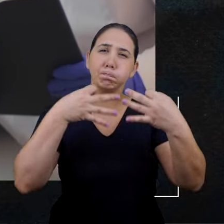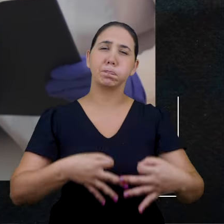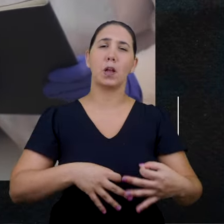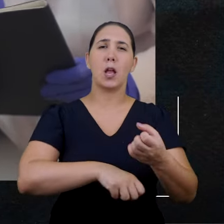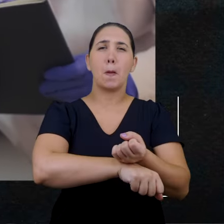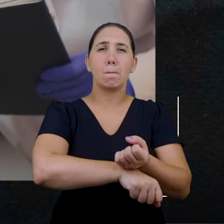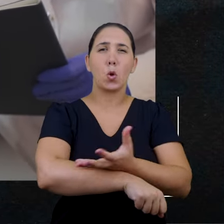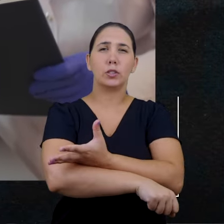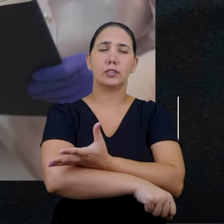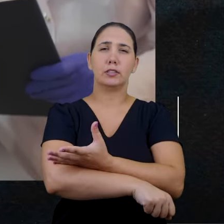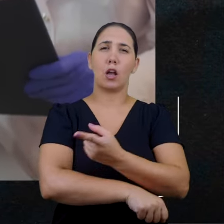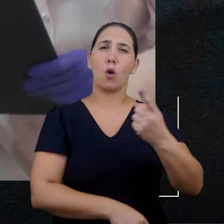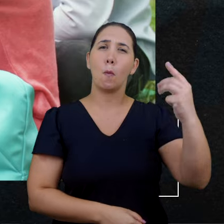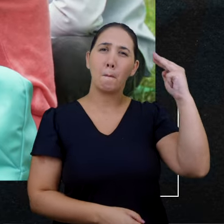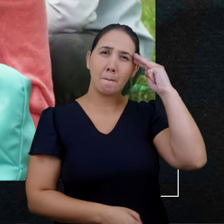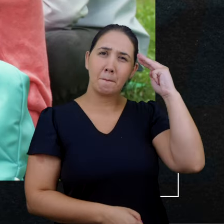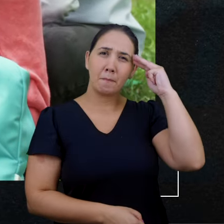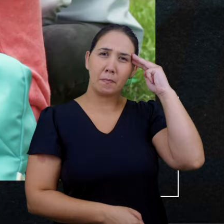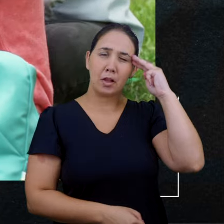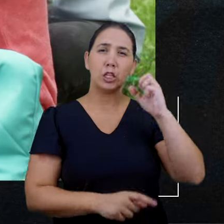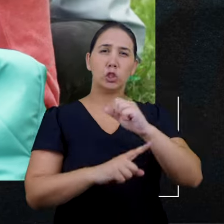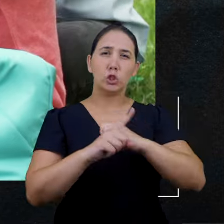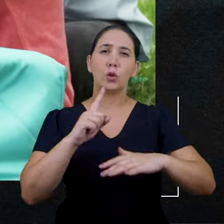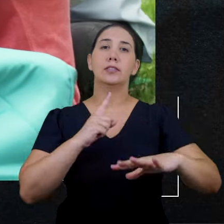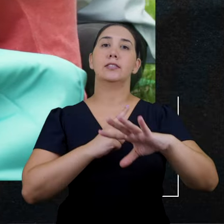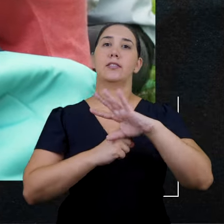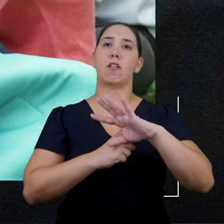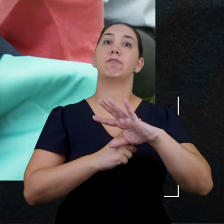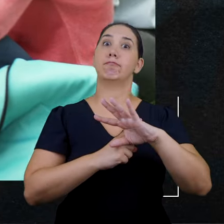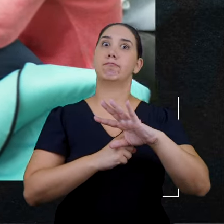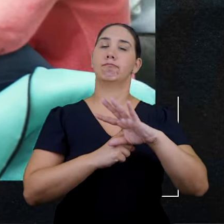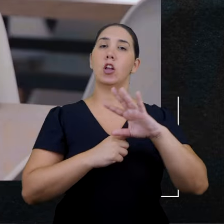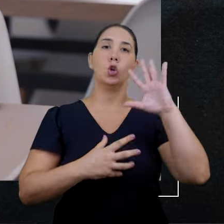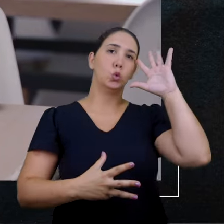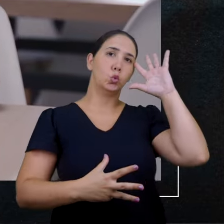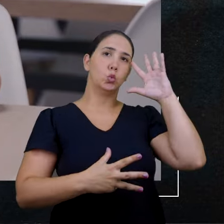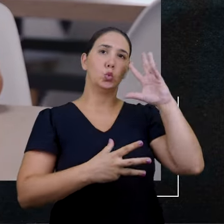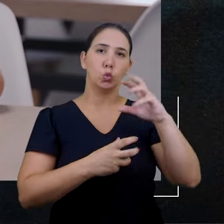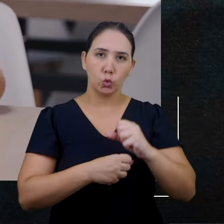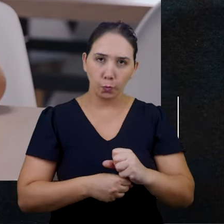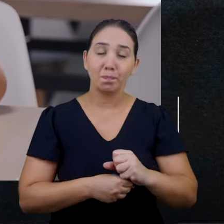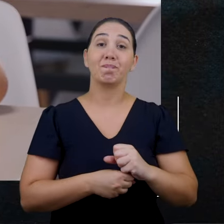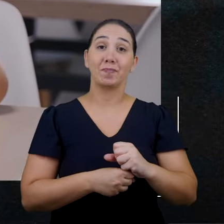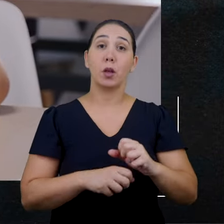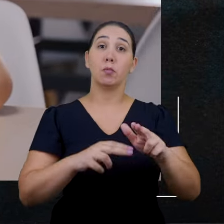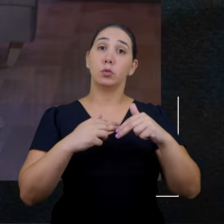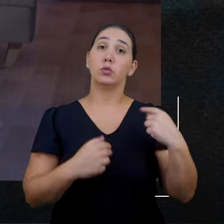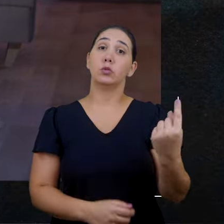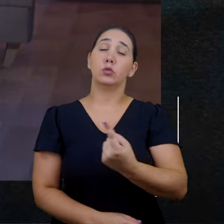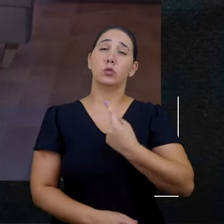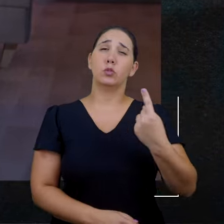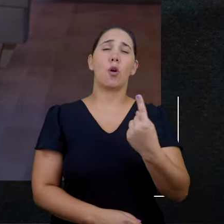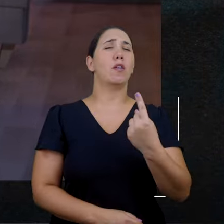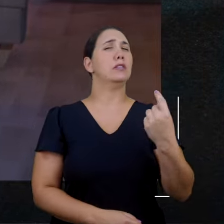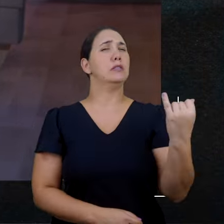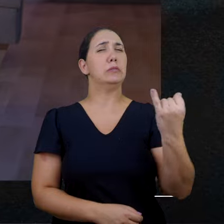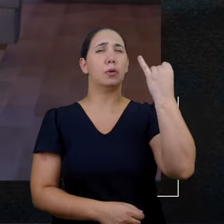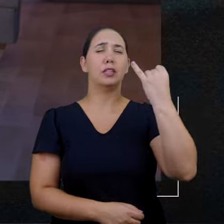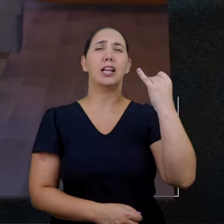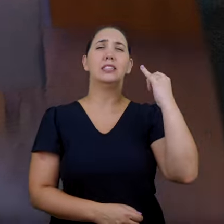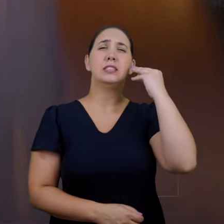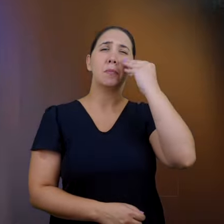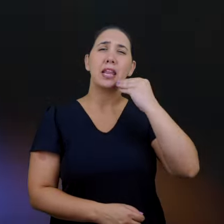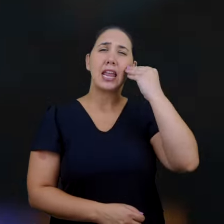estreitamente relacionada ao bem-estar emocional, intelectual e social do indivíduo. E como sabemos,